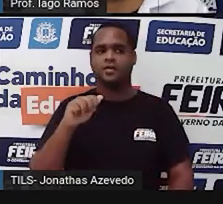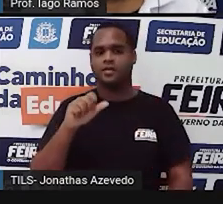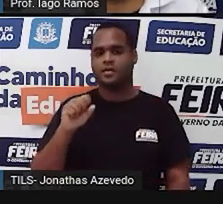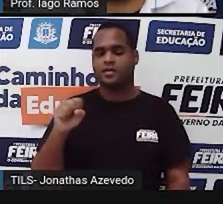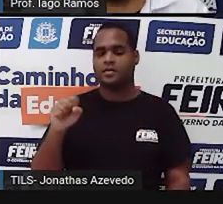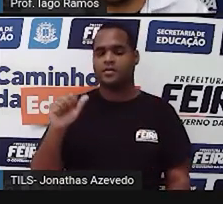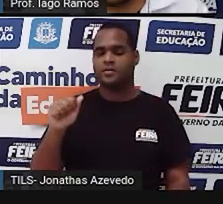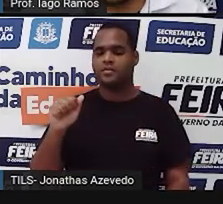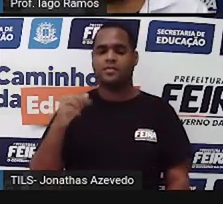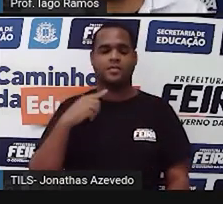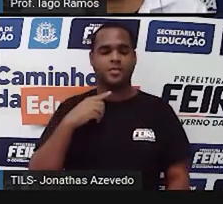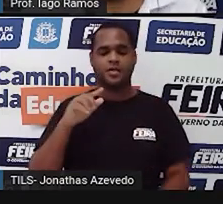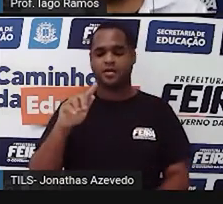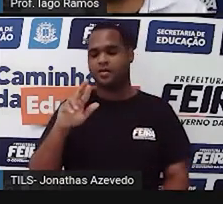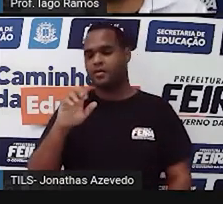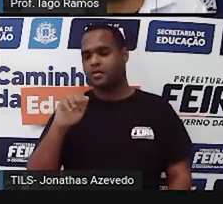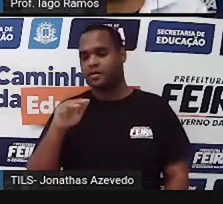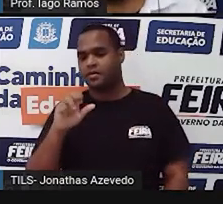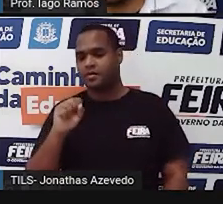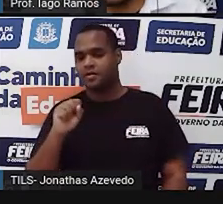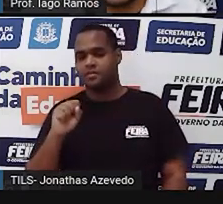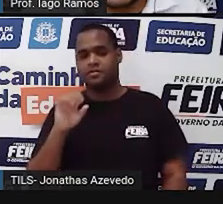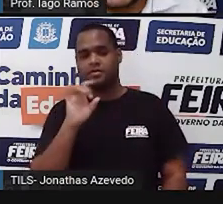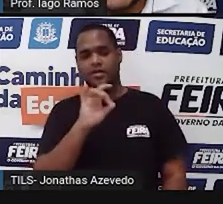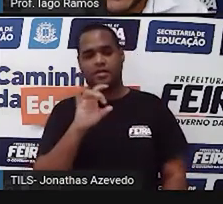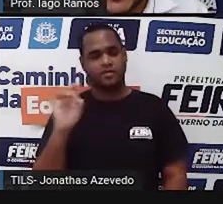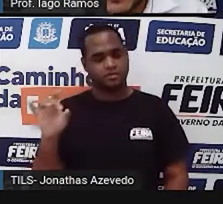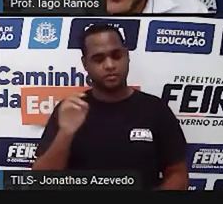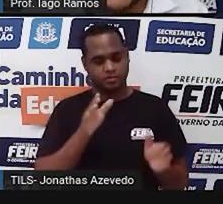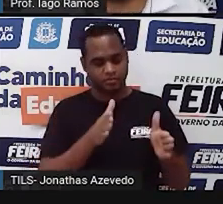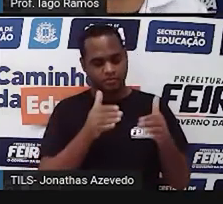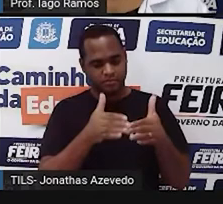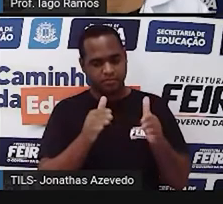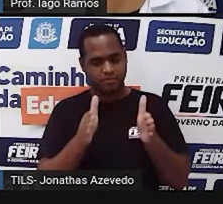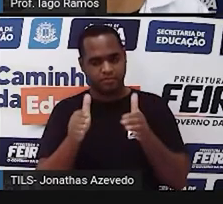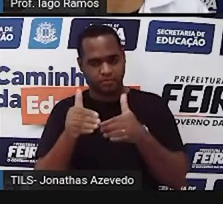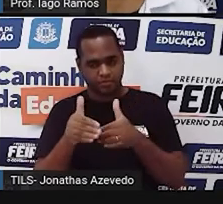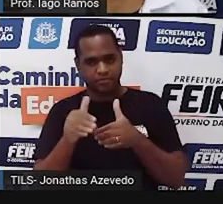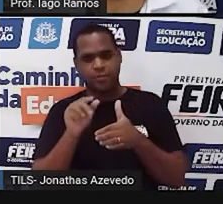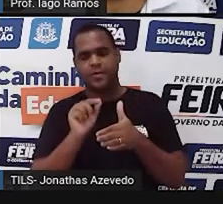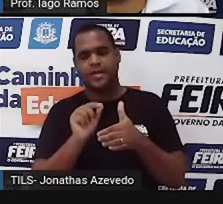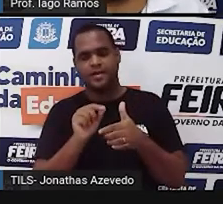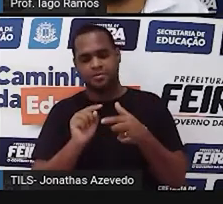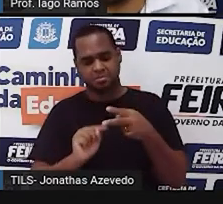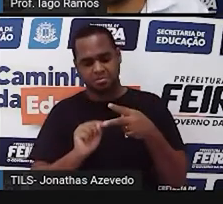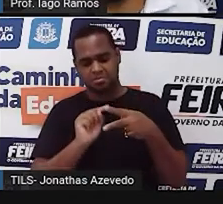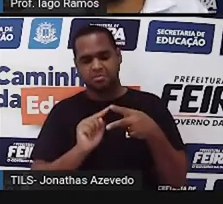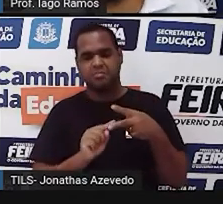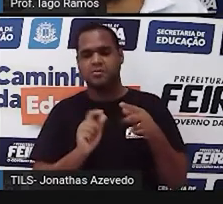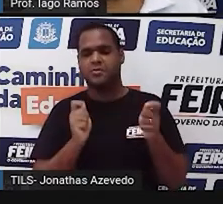em gramas de cada caixinha? E aí agora?